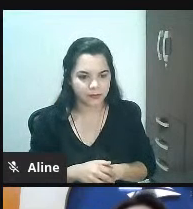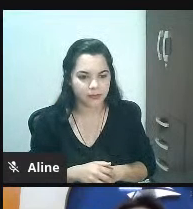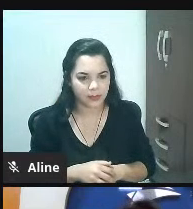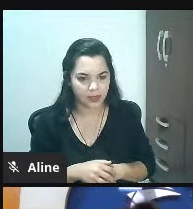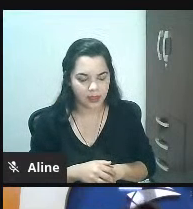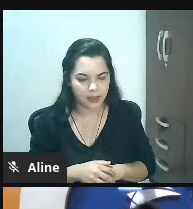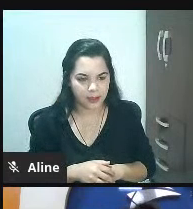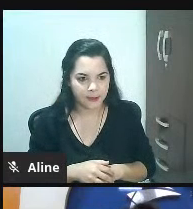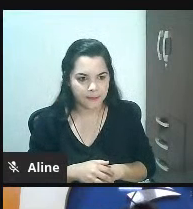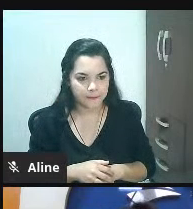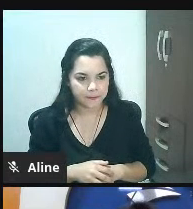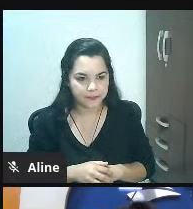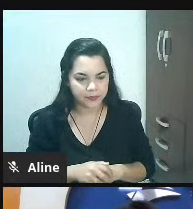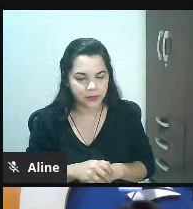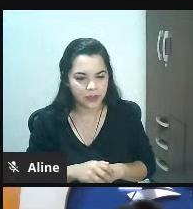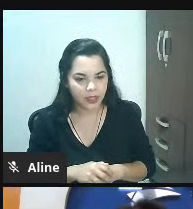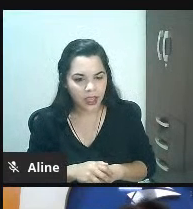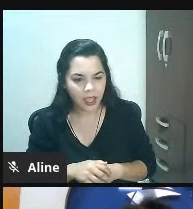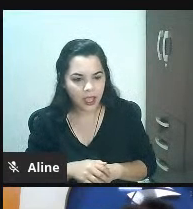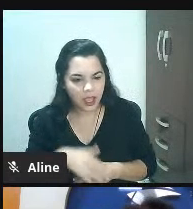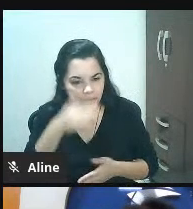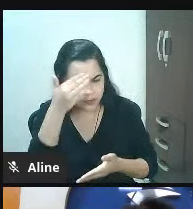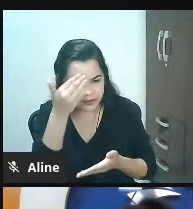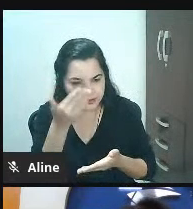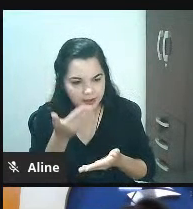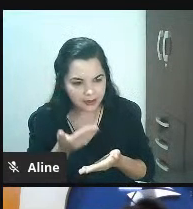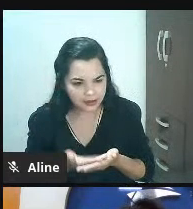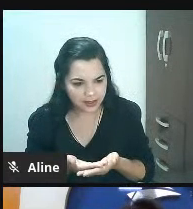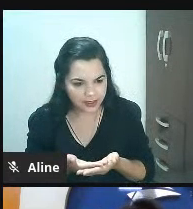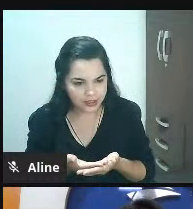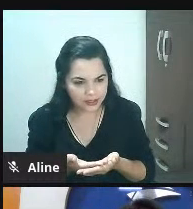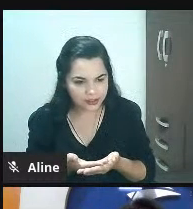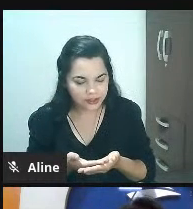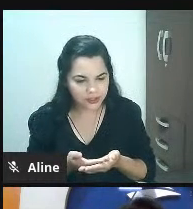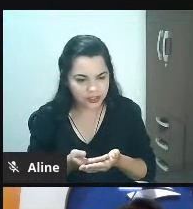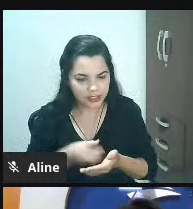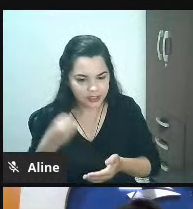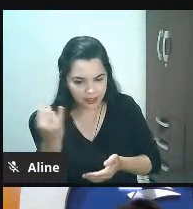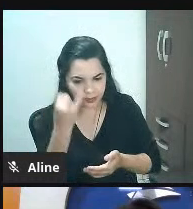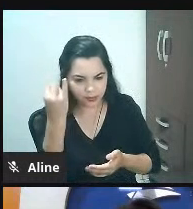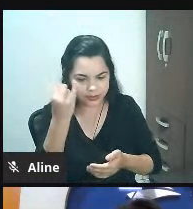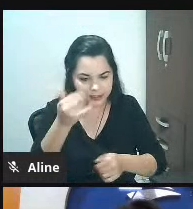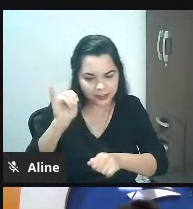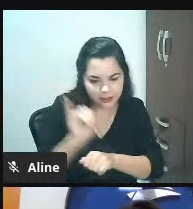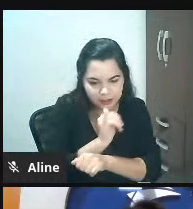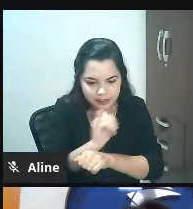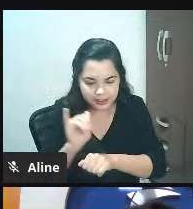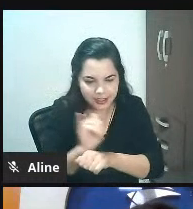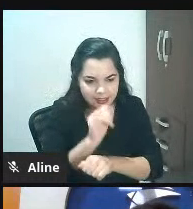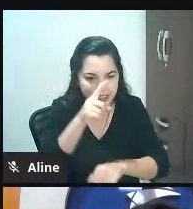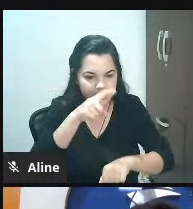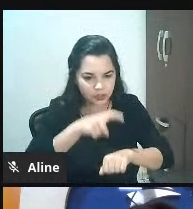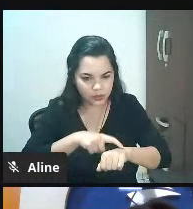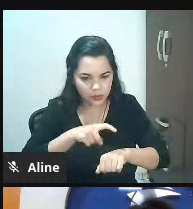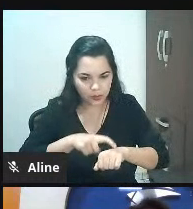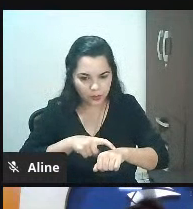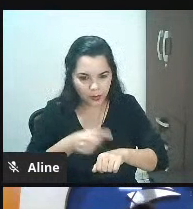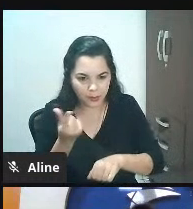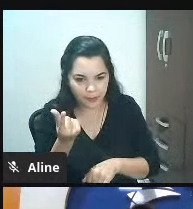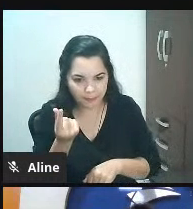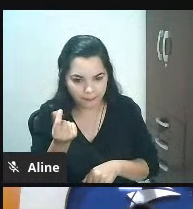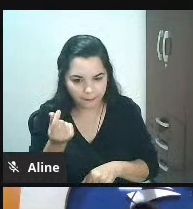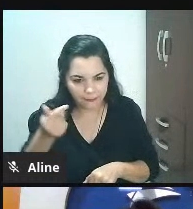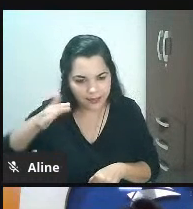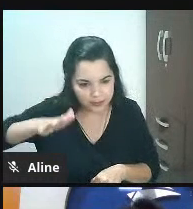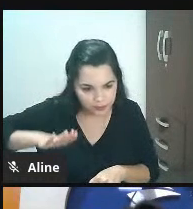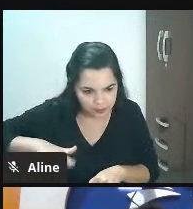William você acredita ser importante desenvolver estratégias para as vendas na Black Tide e as vendas de final de